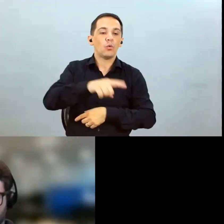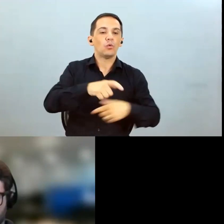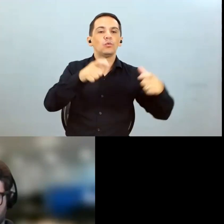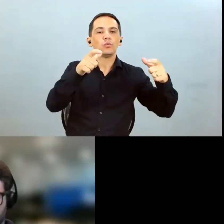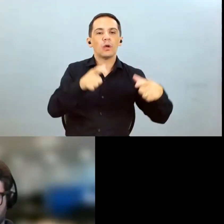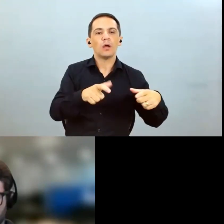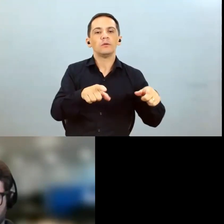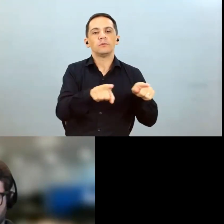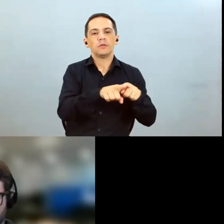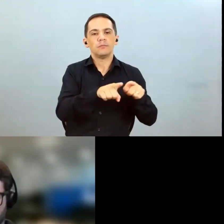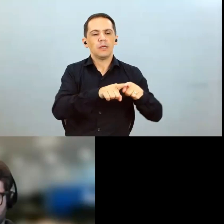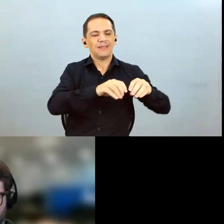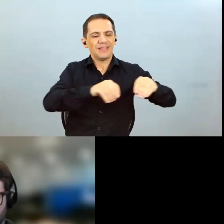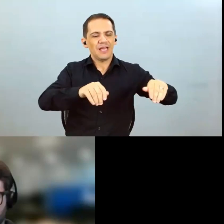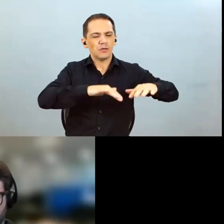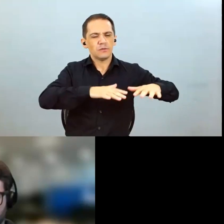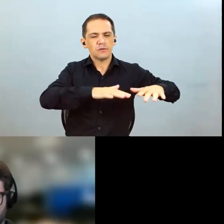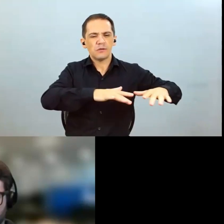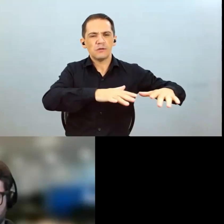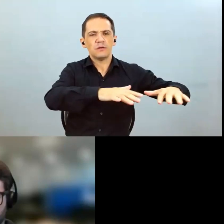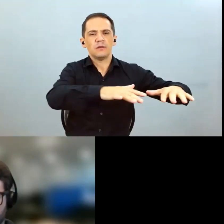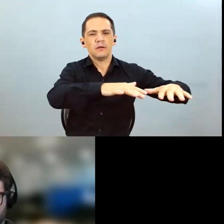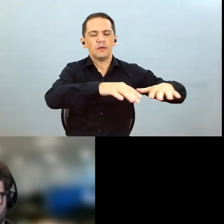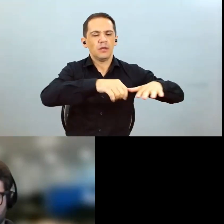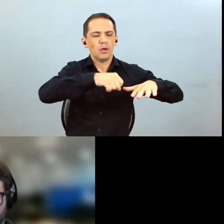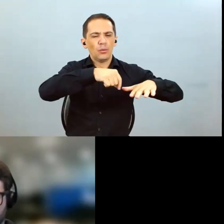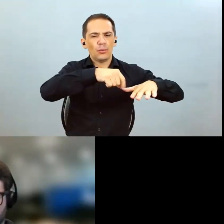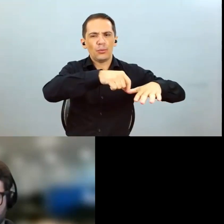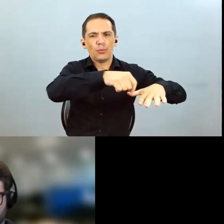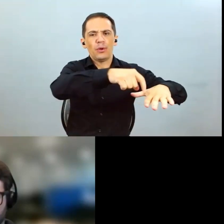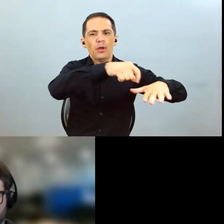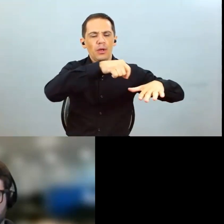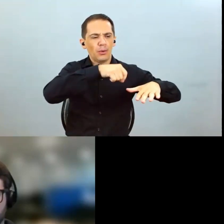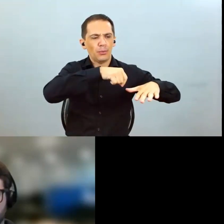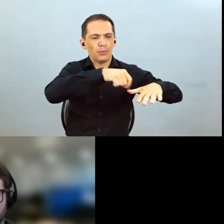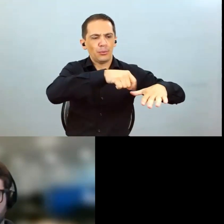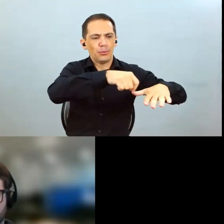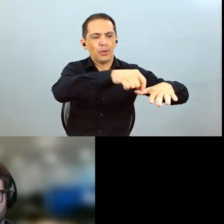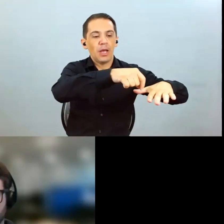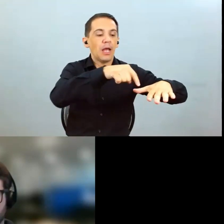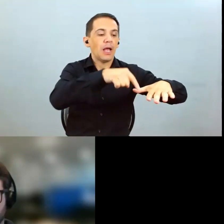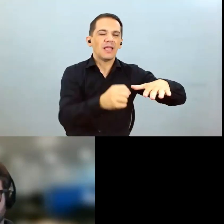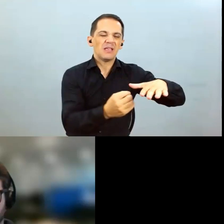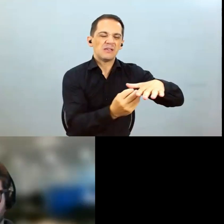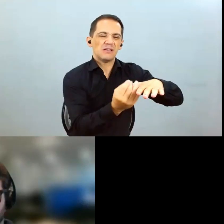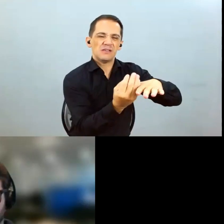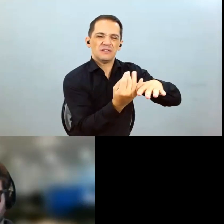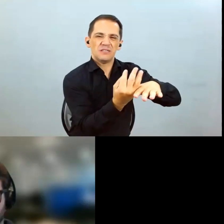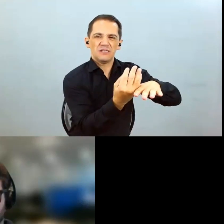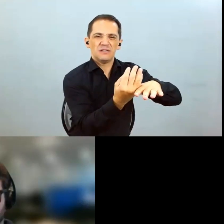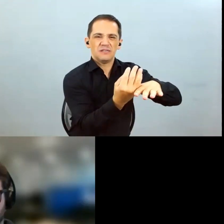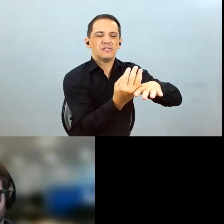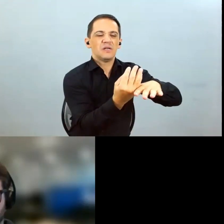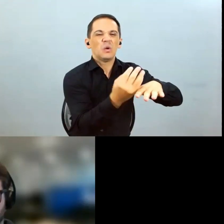faz a leitura da superfície e ele só abre o bico de pulverização onde tem a presença da erva da linha com essas duas